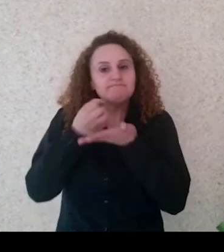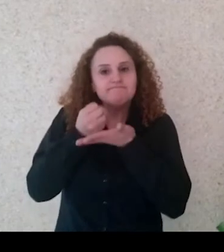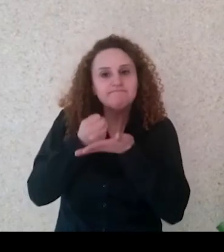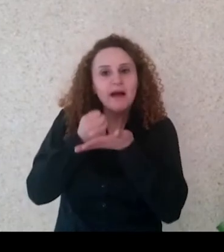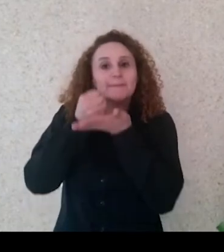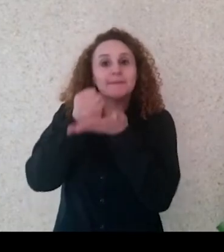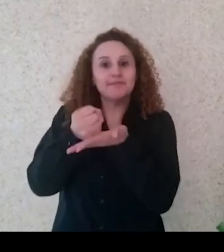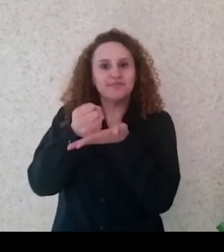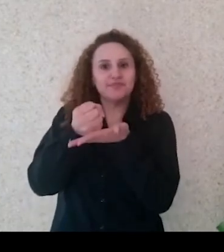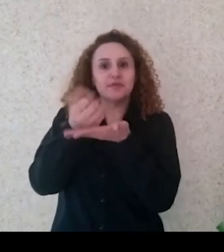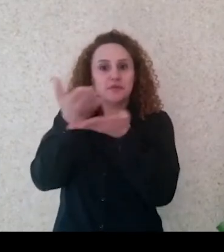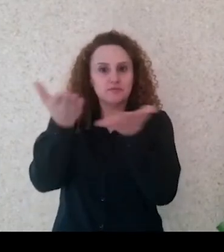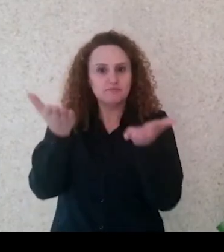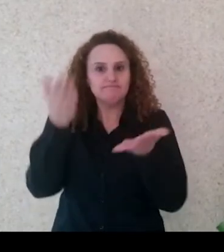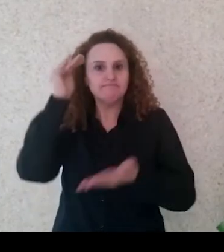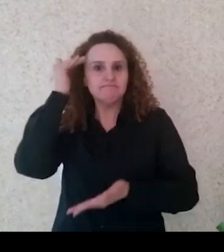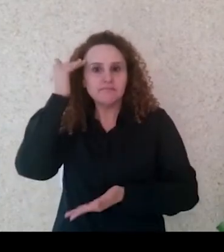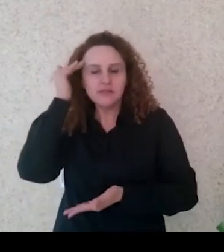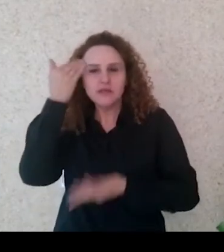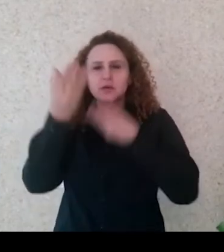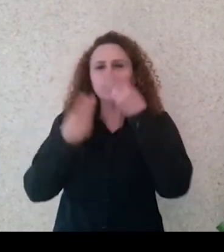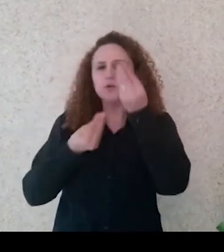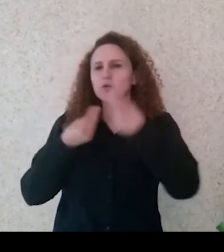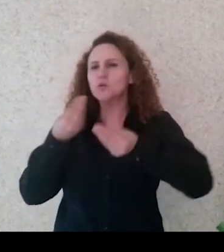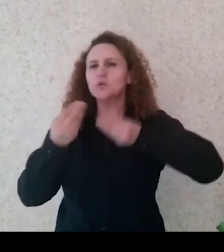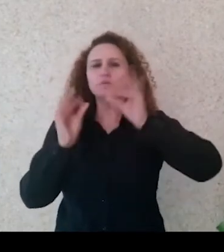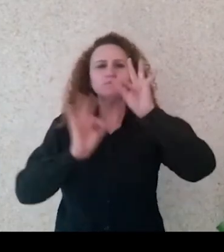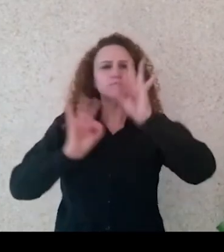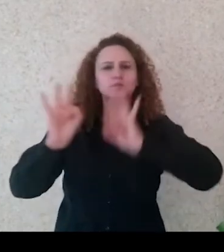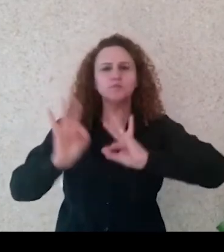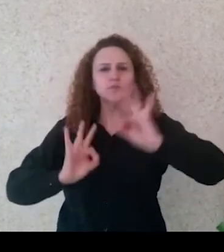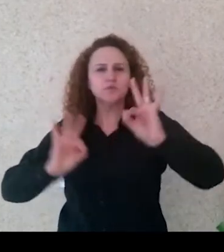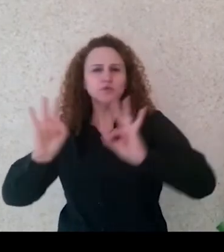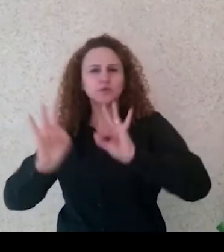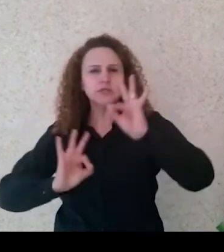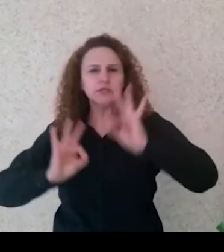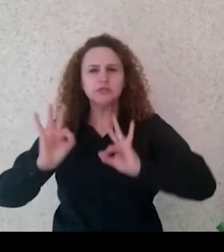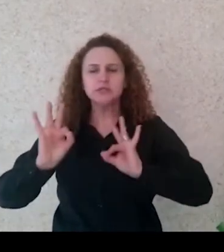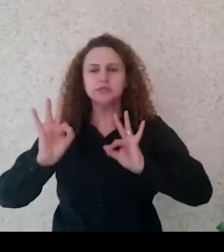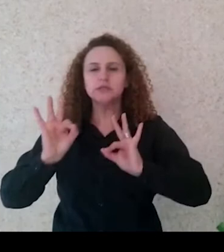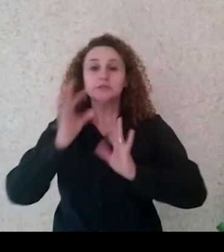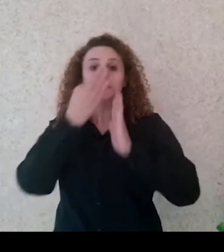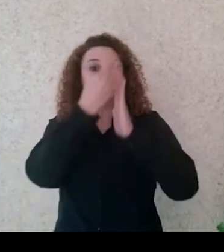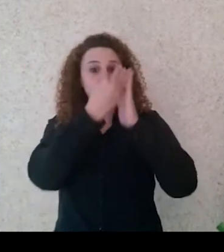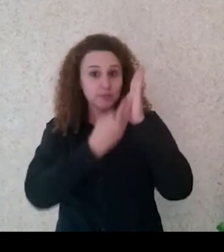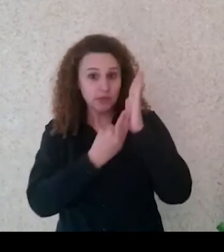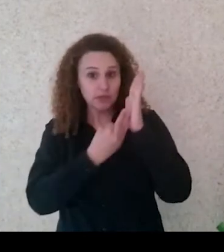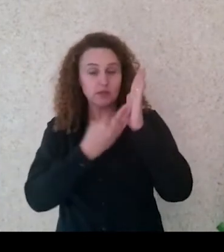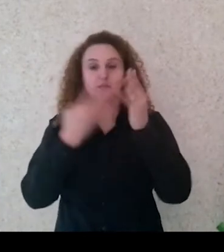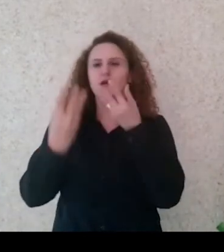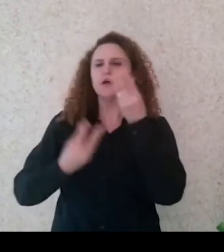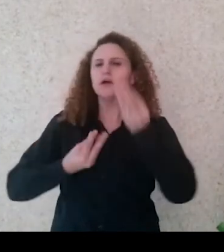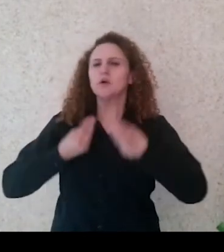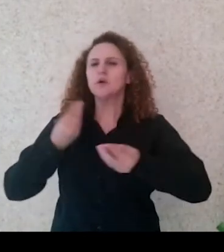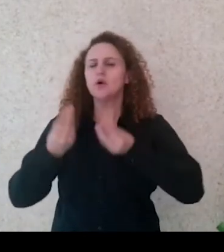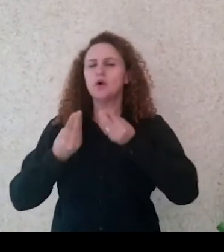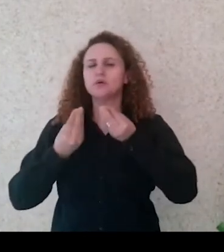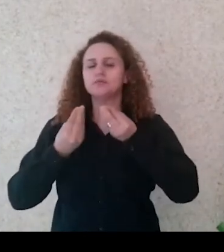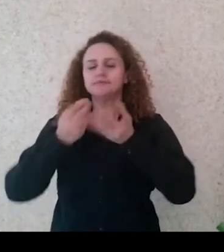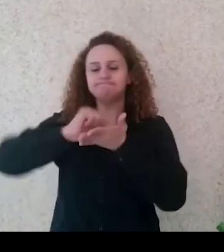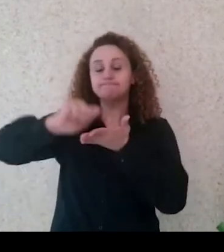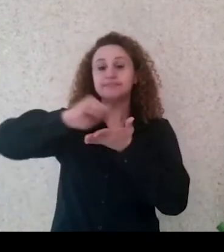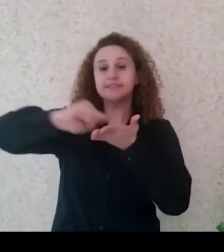texto, como ele se organiza, como que a gente produz um texto, como se escreve e como se lê.